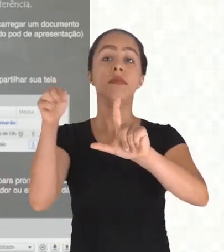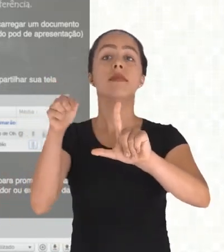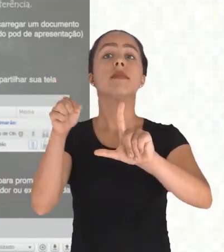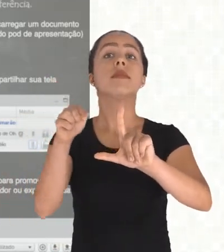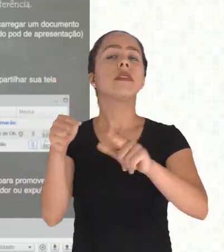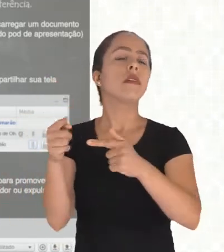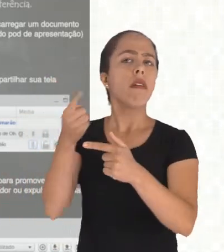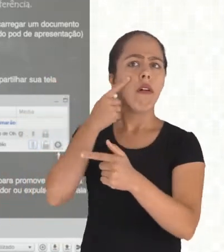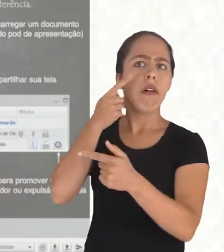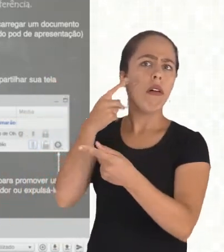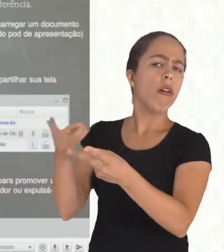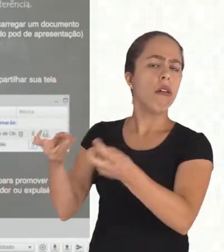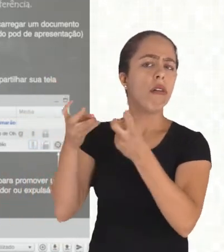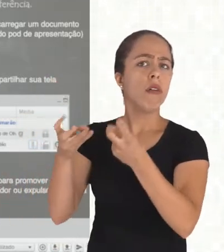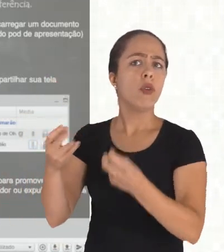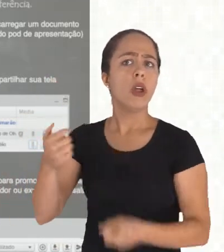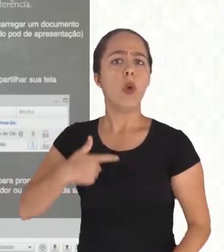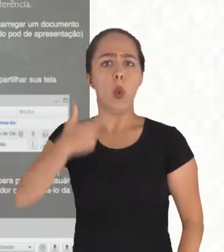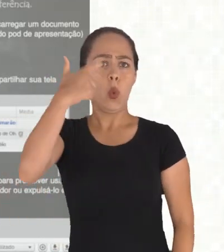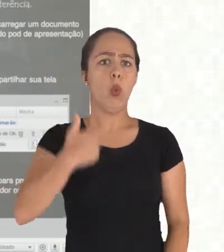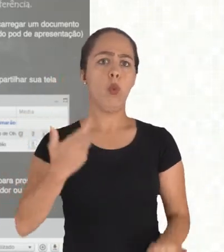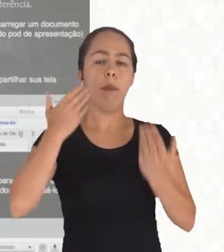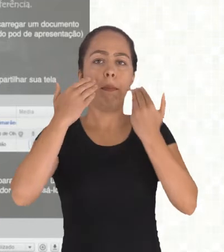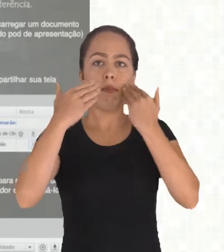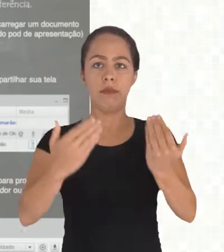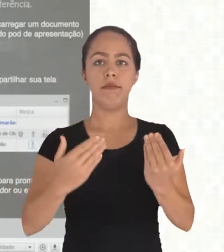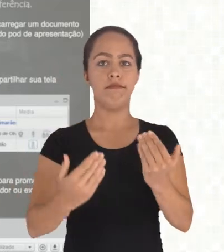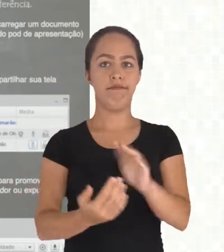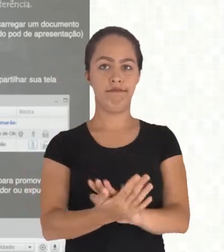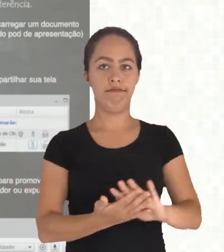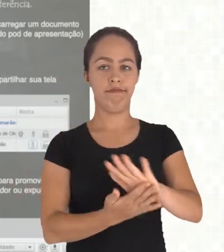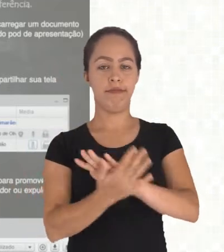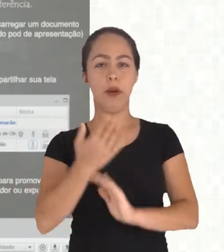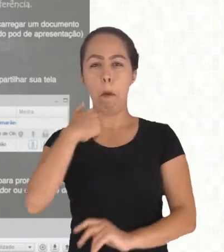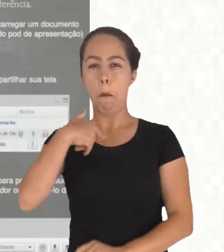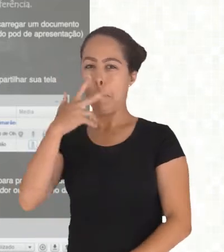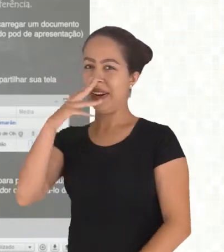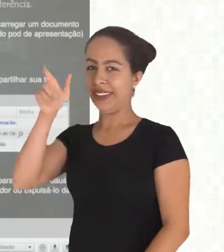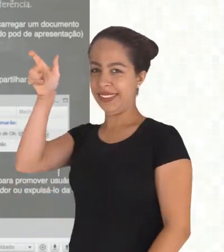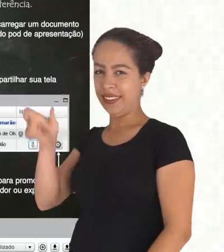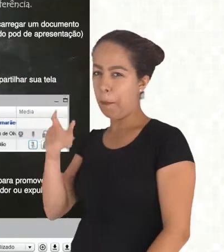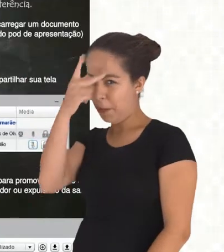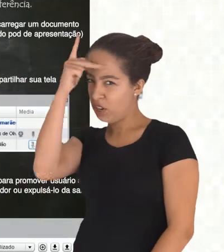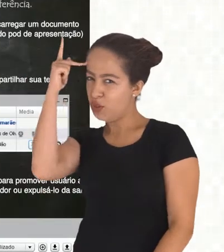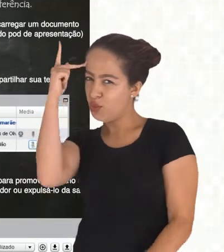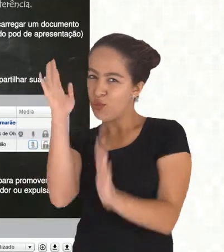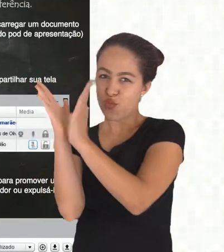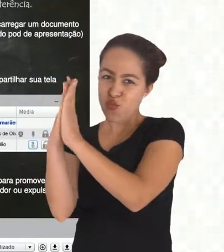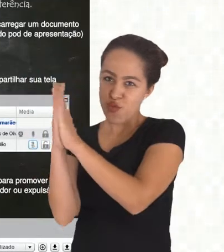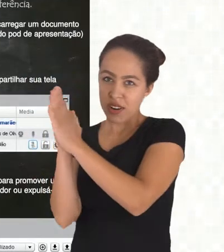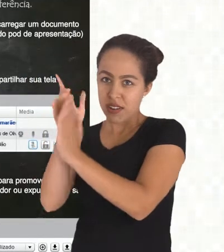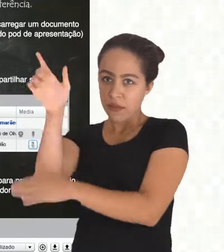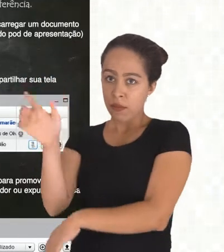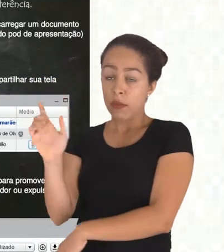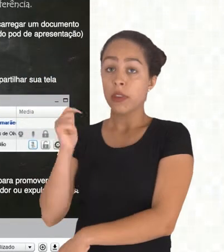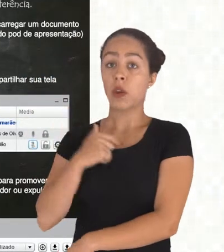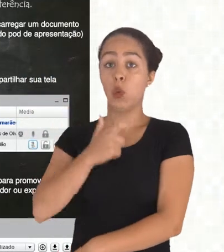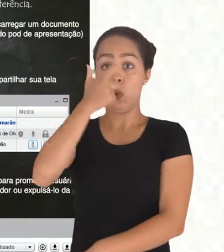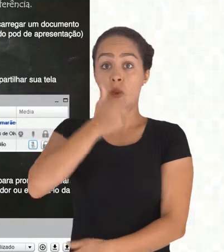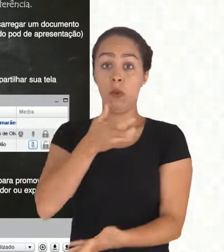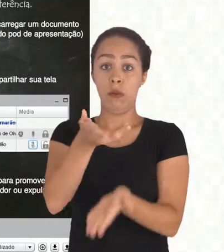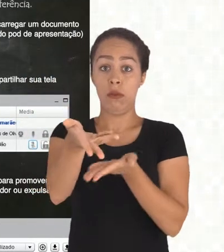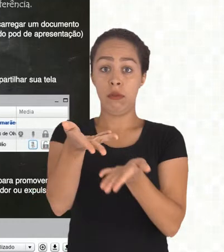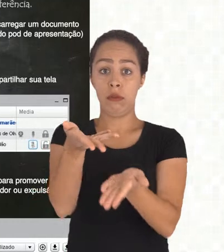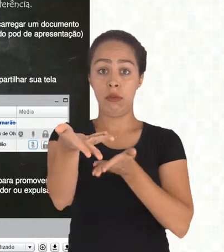se não ele vai te ajudar a resolver alguns problemas mas possivelmente é um problema de conexão uma vez na sala